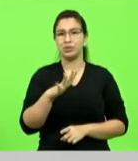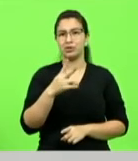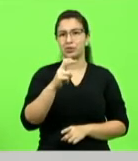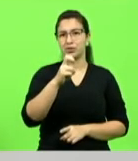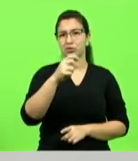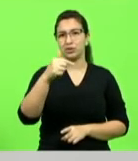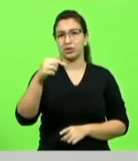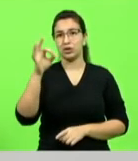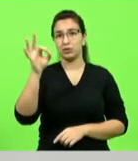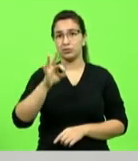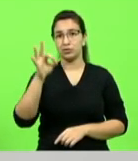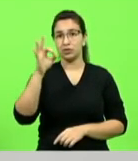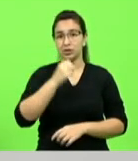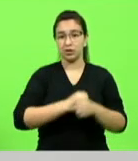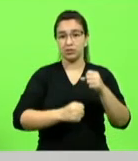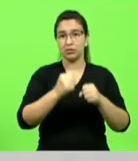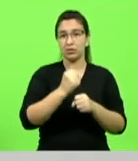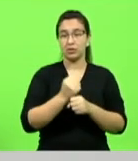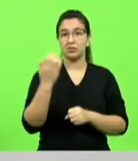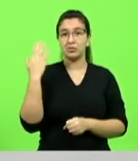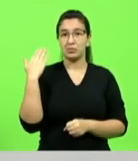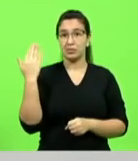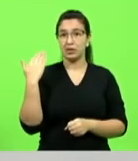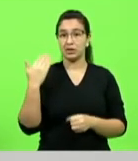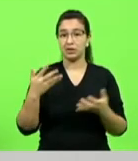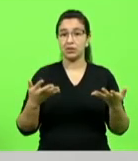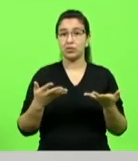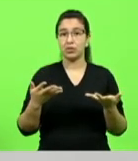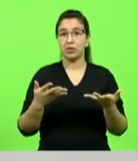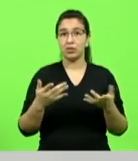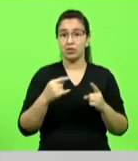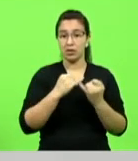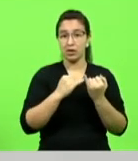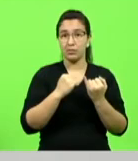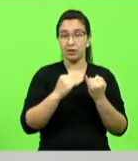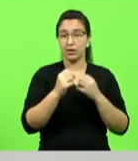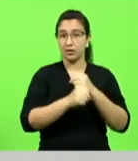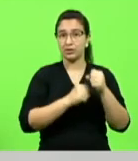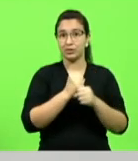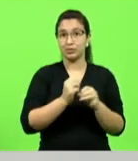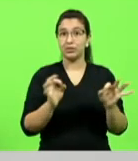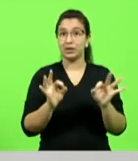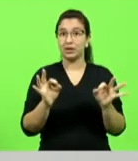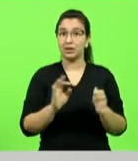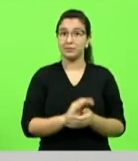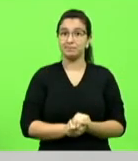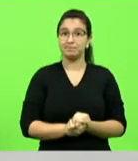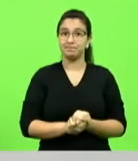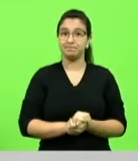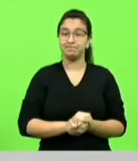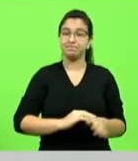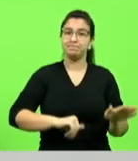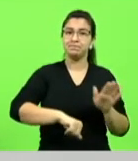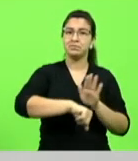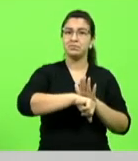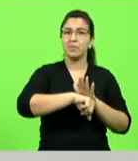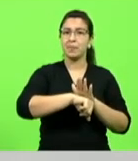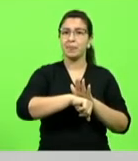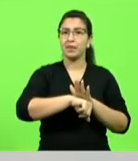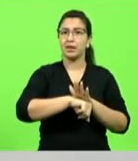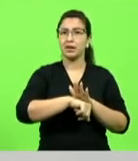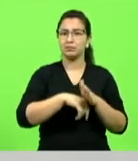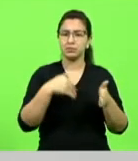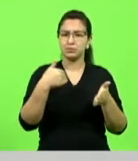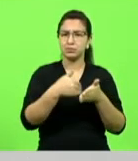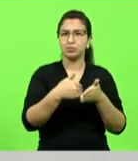anterior e ainda não estamos nem sequer na metade do ano o crime mais recente nos trouxe